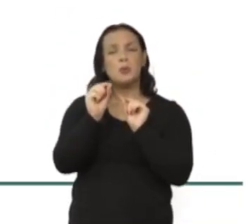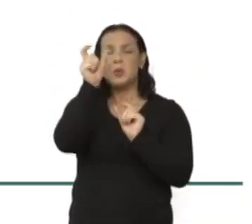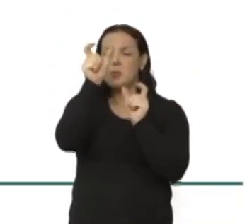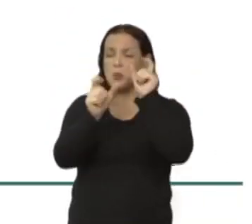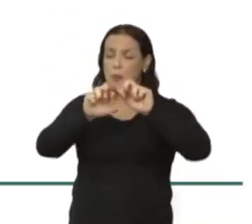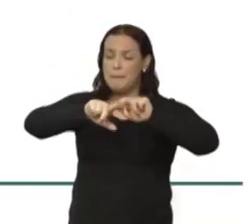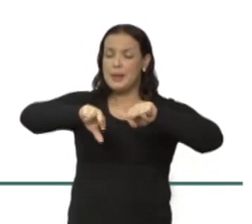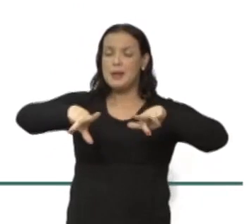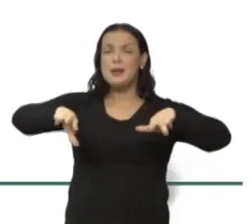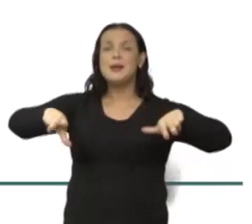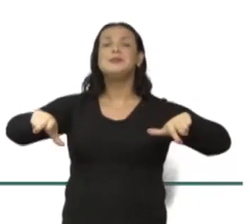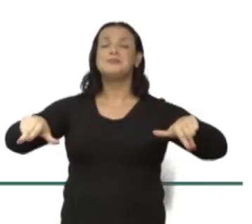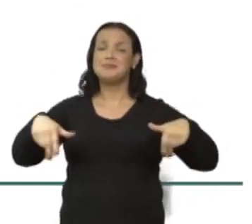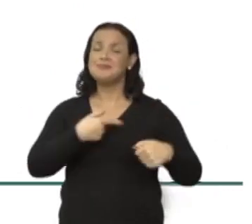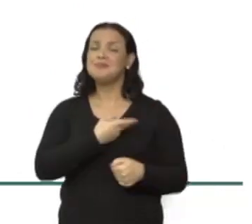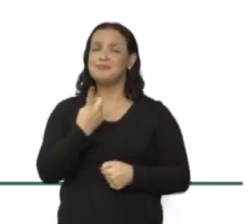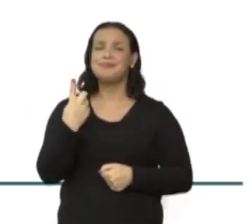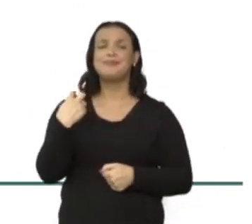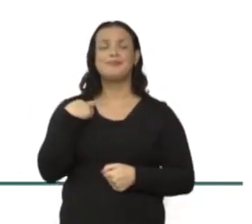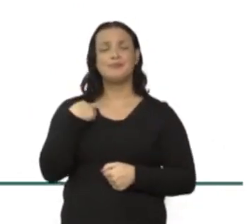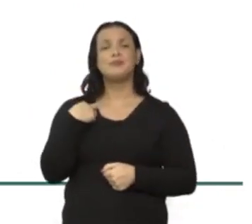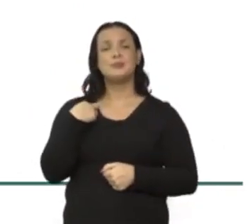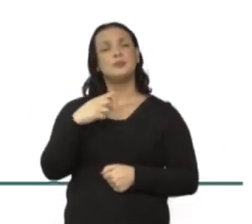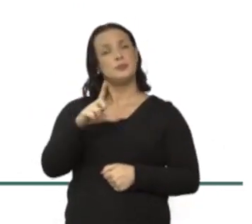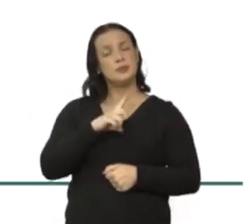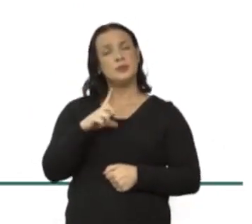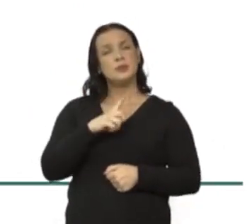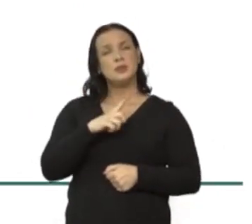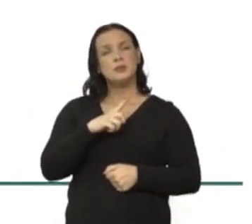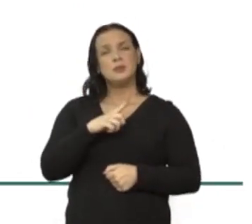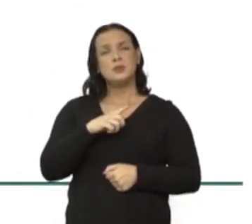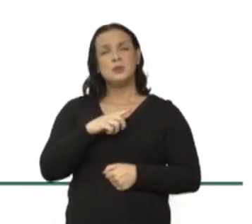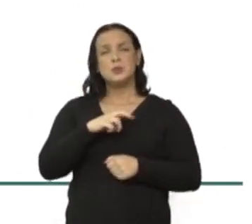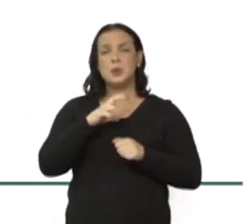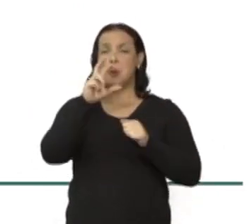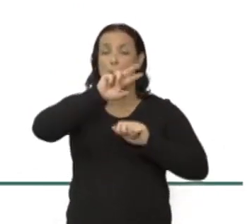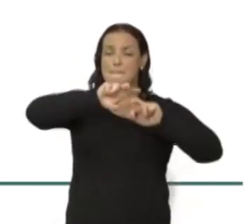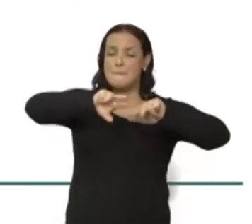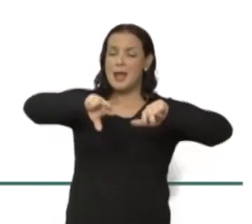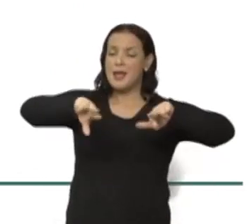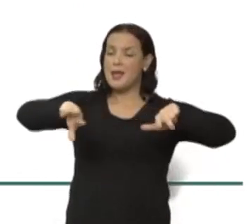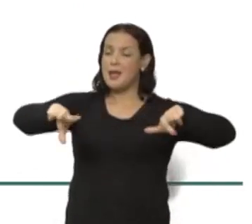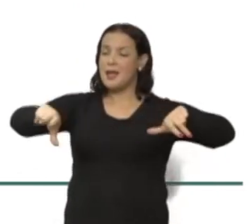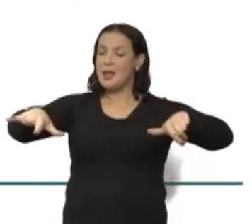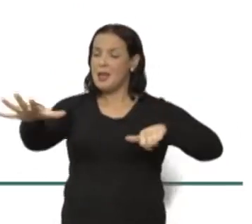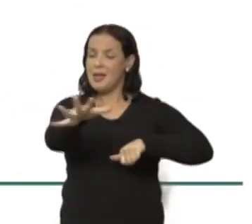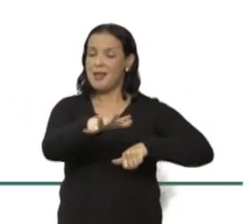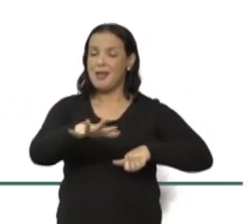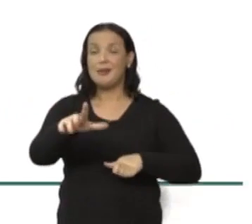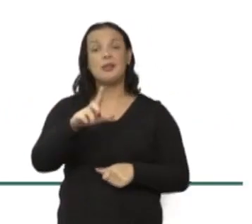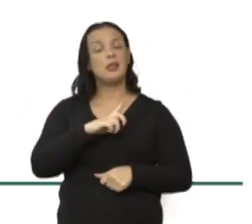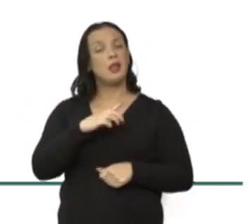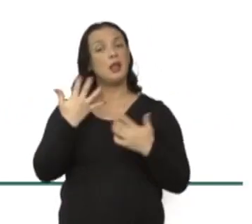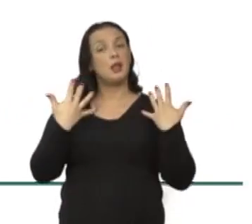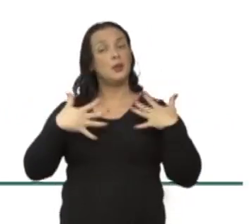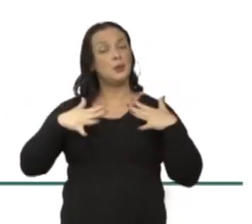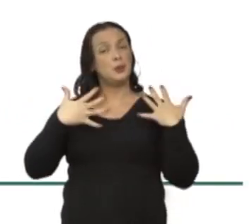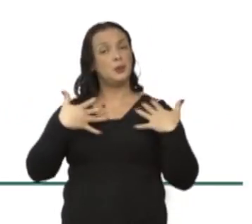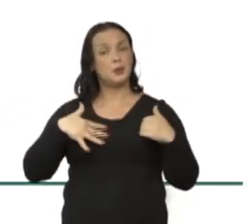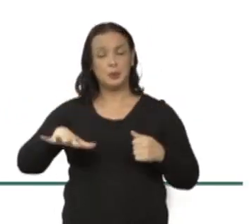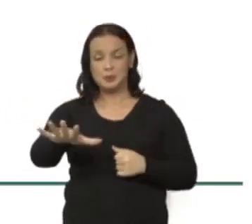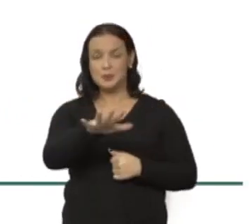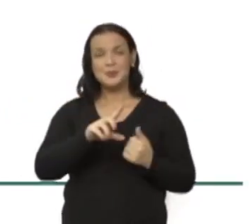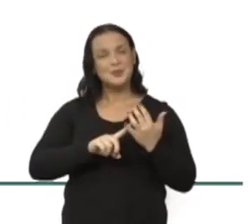quão diverso a gente tem, quanta de pluralidade a gente tem dentro desses espaços, né? Ambientes de